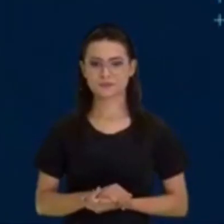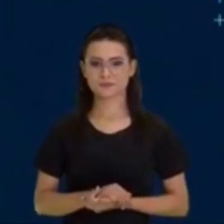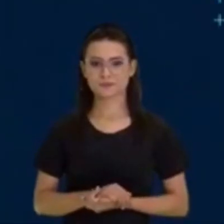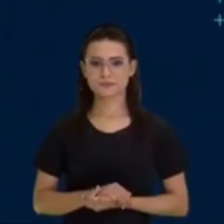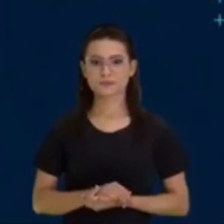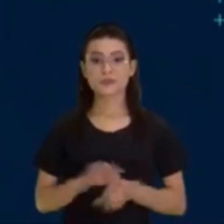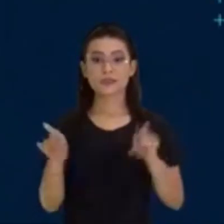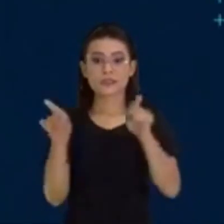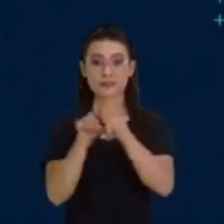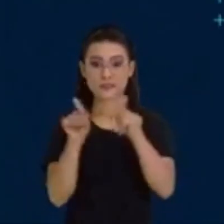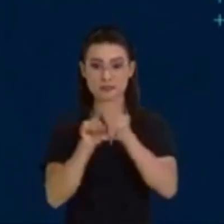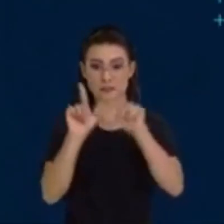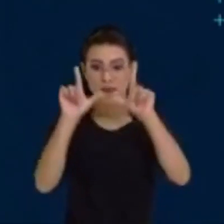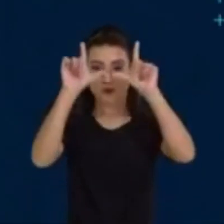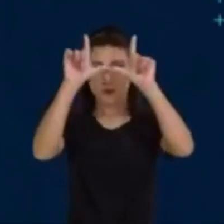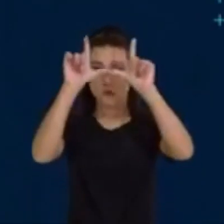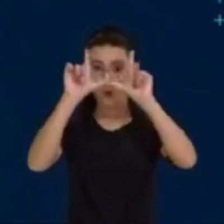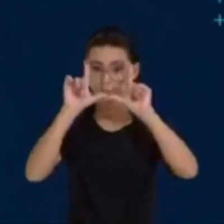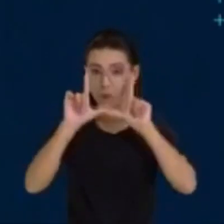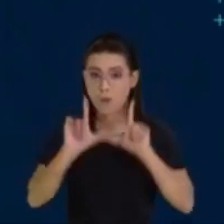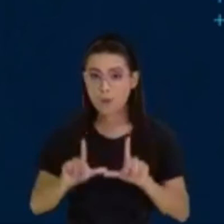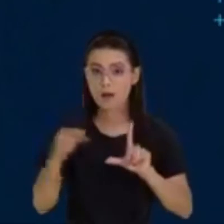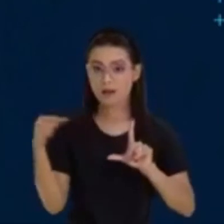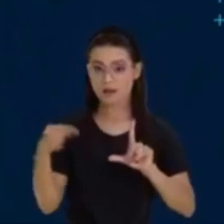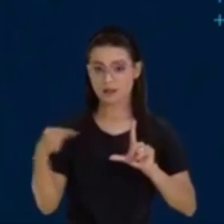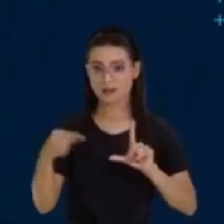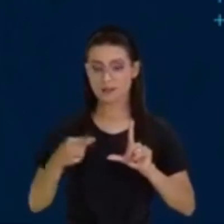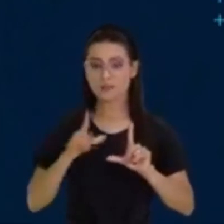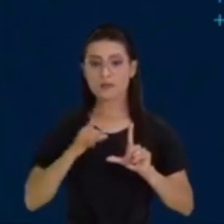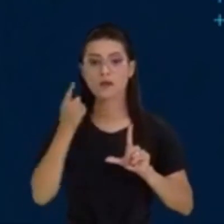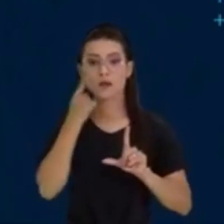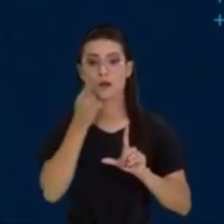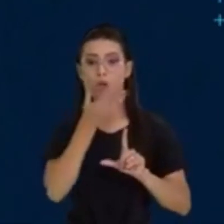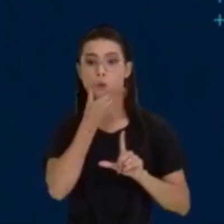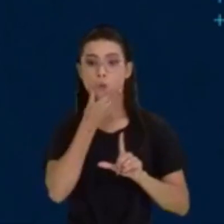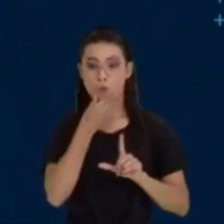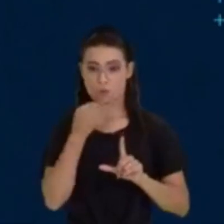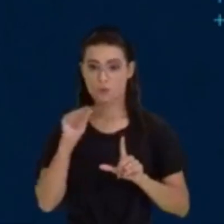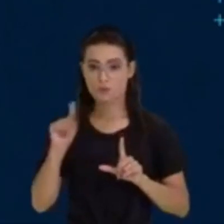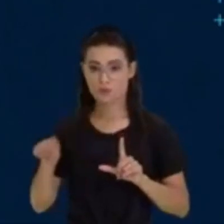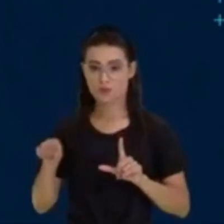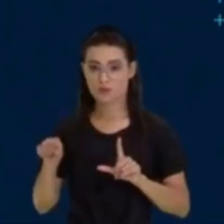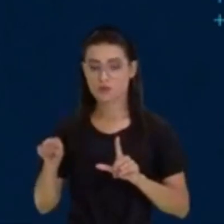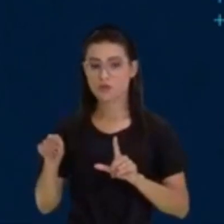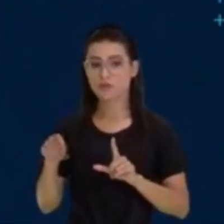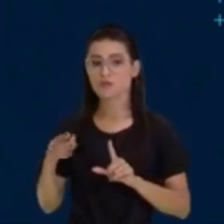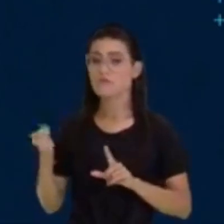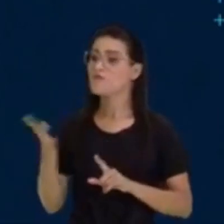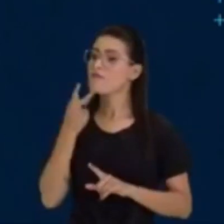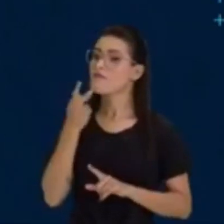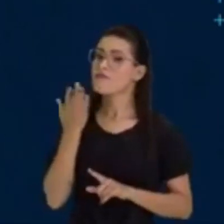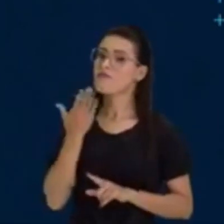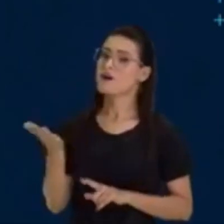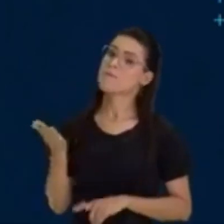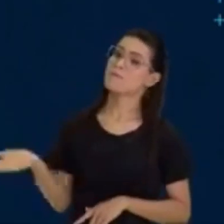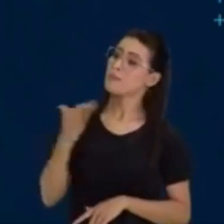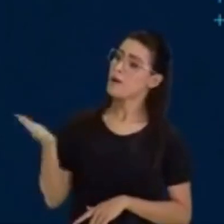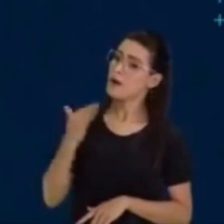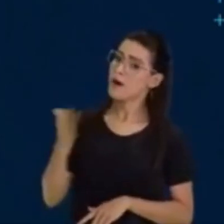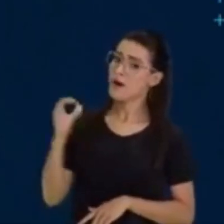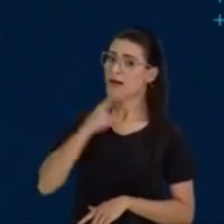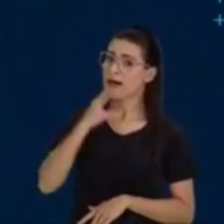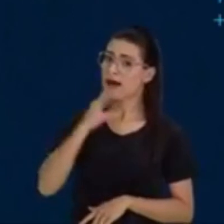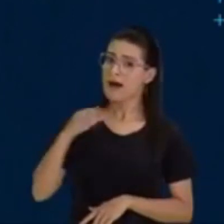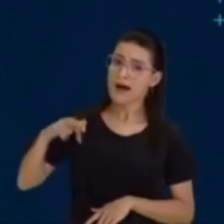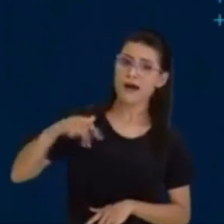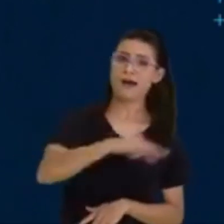Também no quadrinho da parte inferior, açaí chama a atenção da irmã, para que esta ande mais rápido. Para fazer